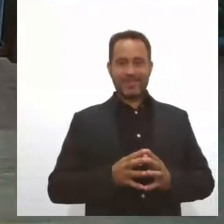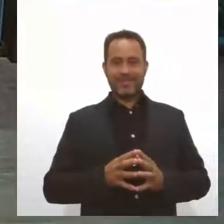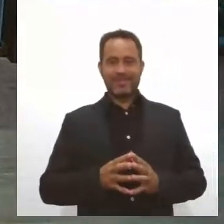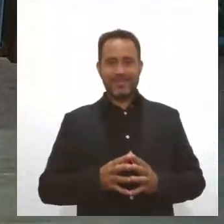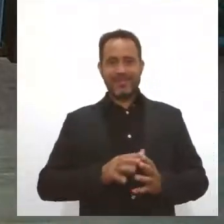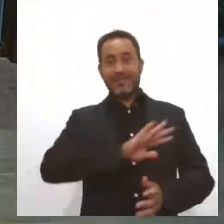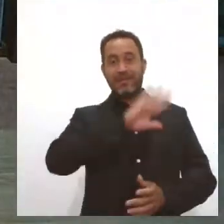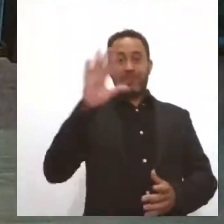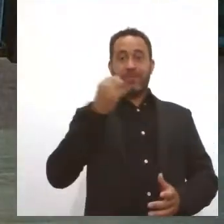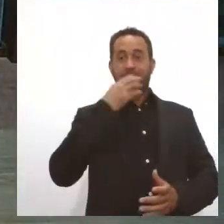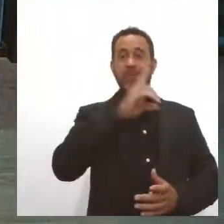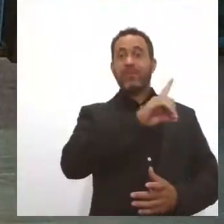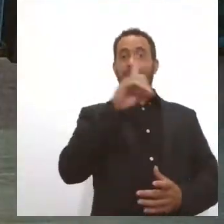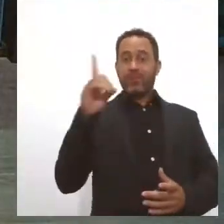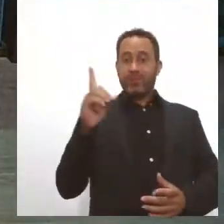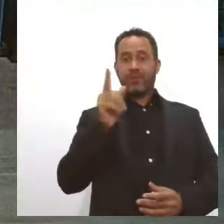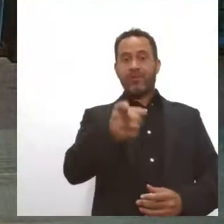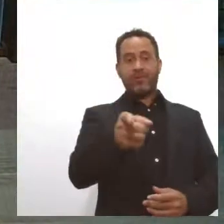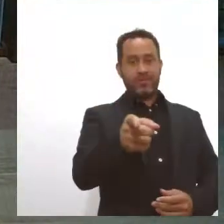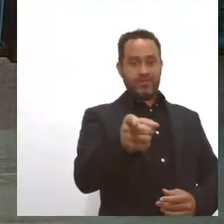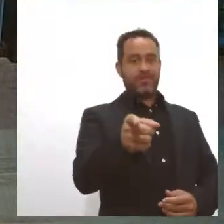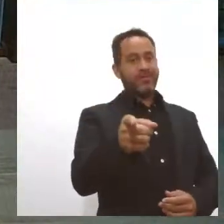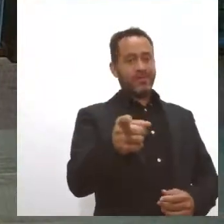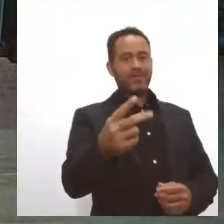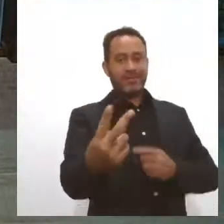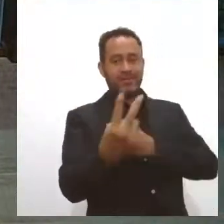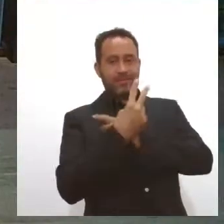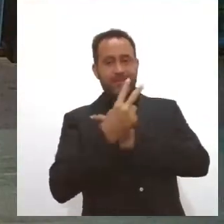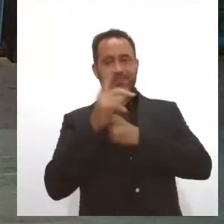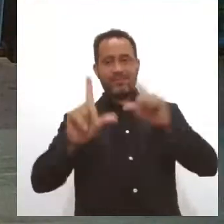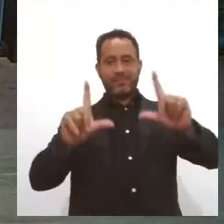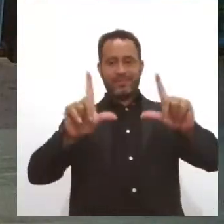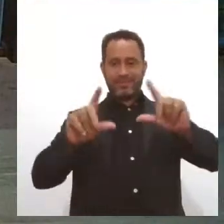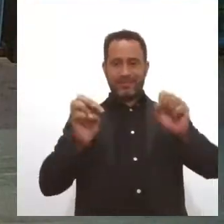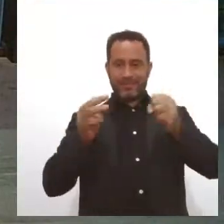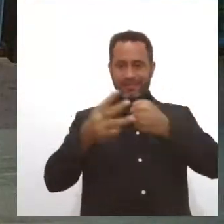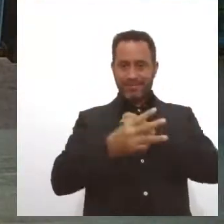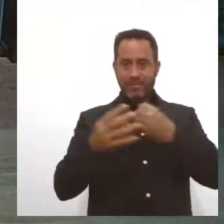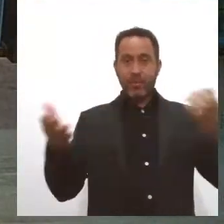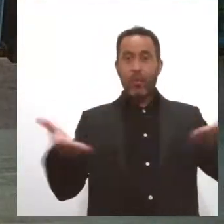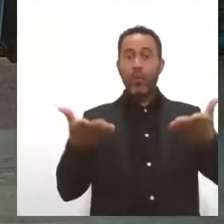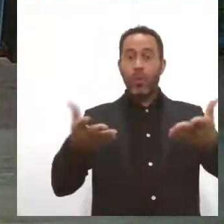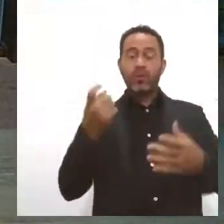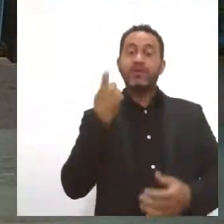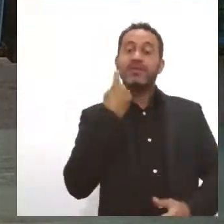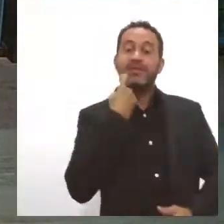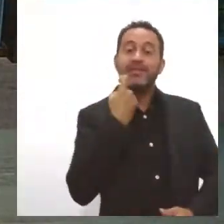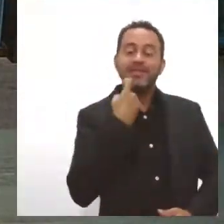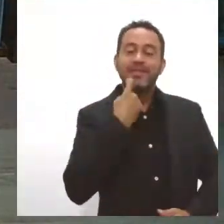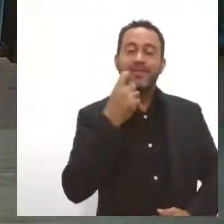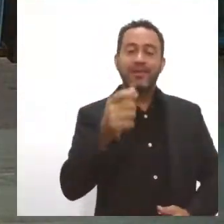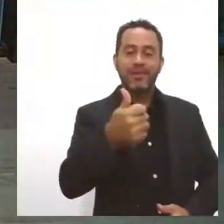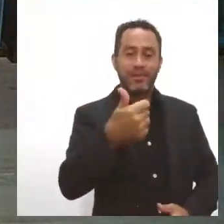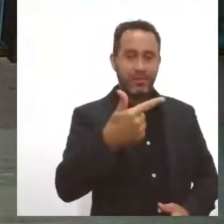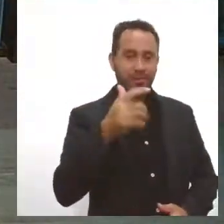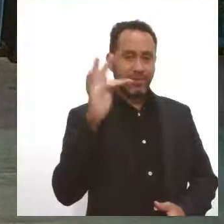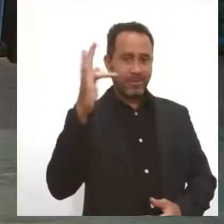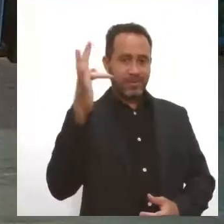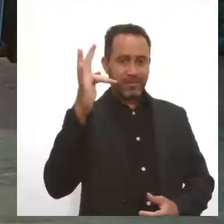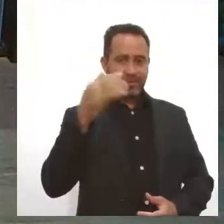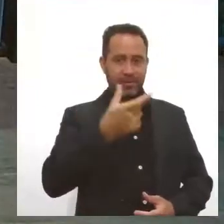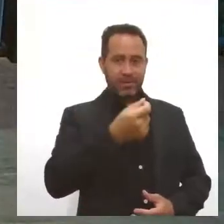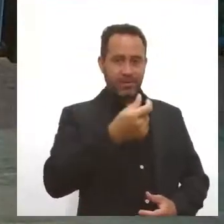Olá, muito bom dia pra você que já está ligado na TV Aleses. Hoje, sexta-feira, dia 12 de fevereiro de